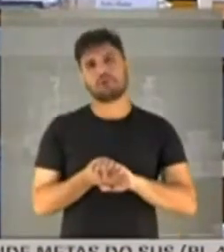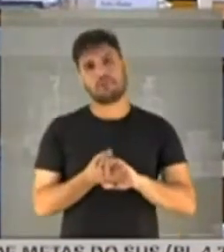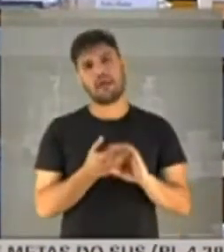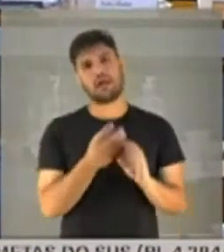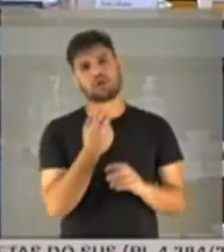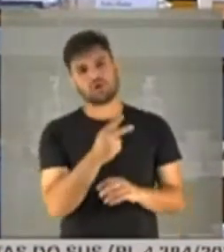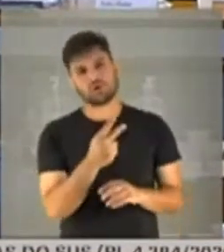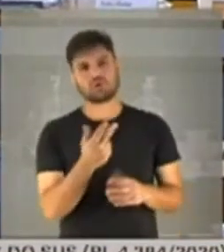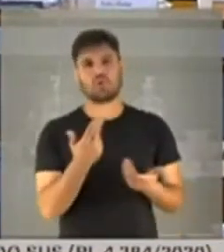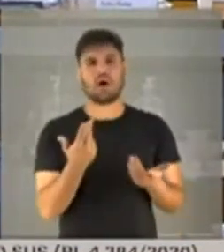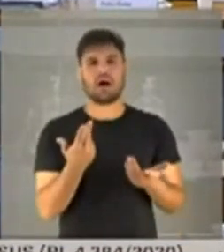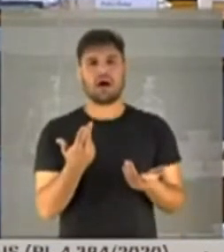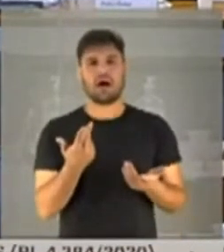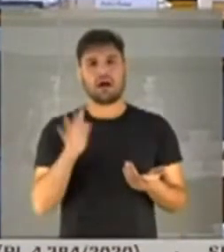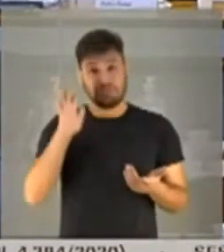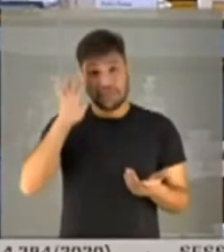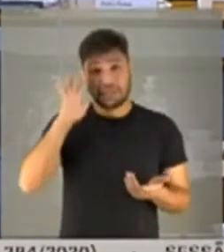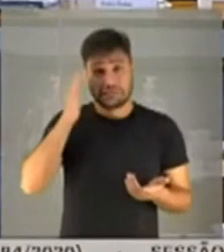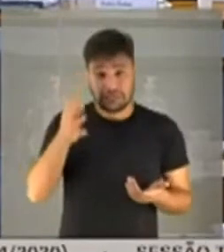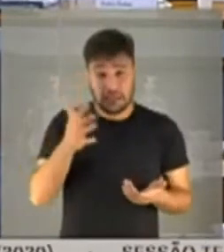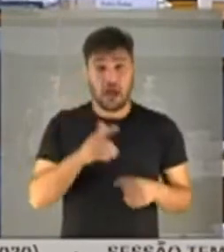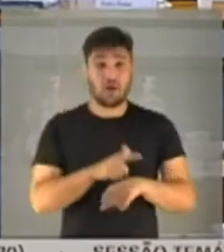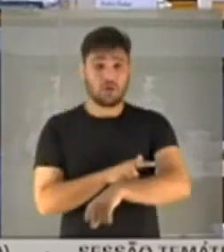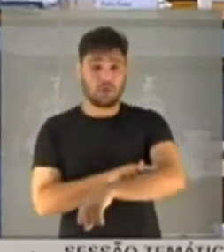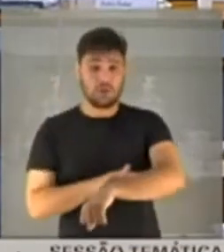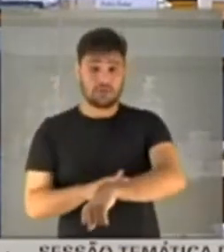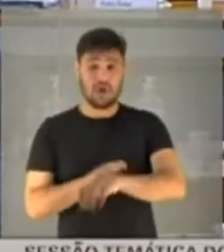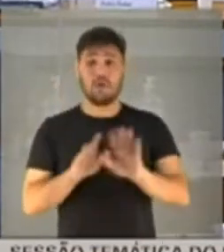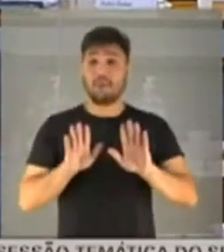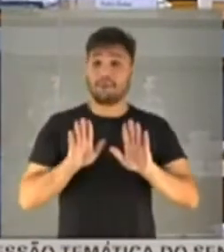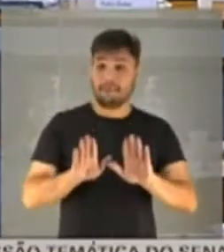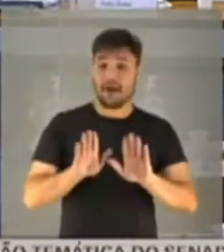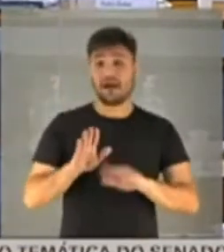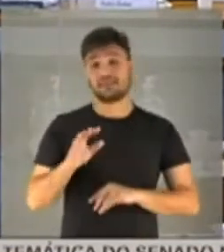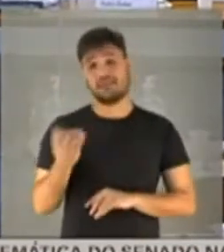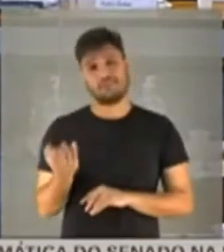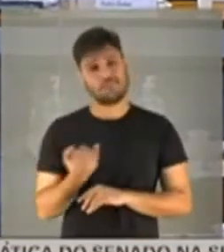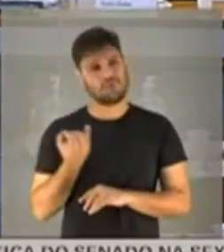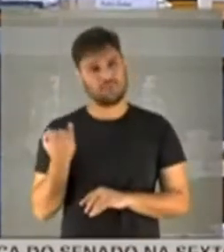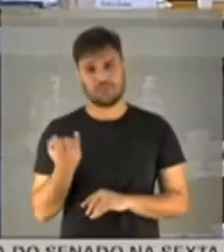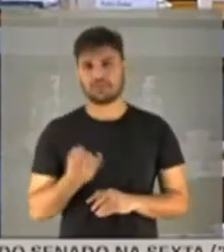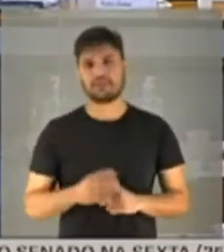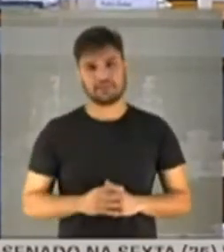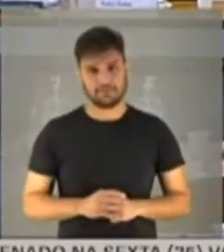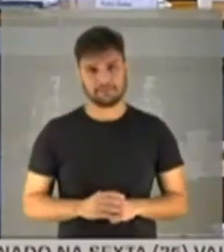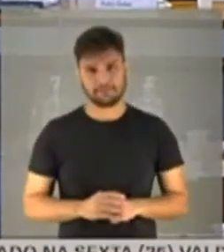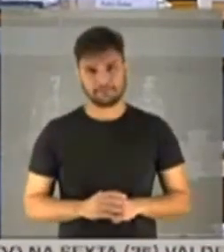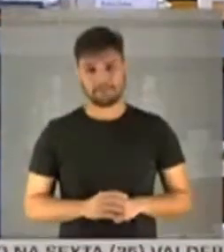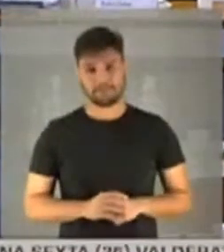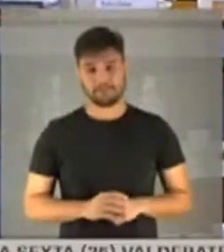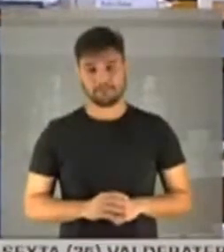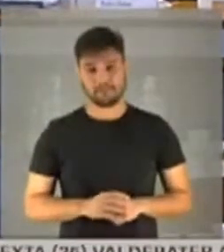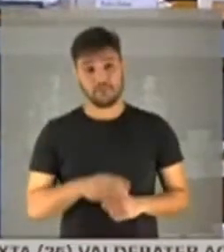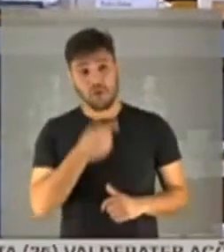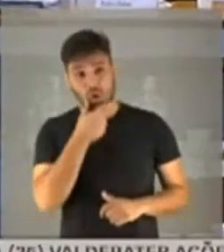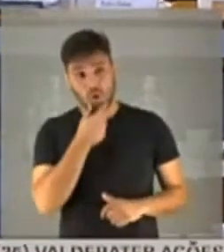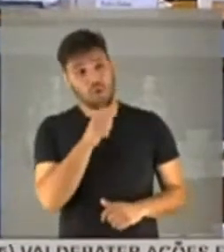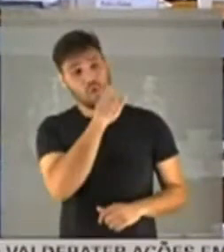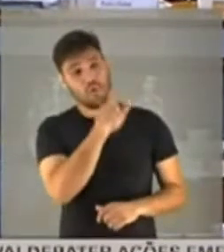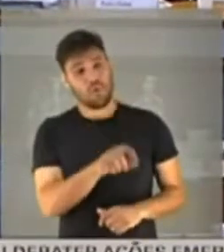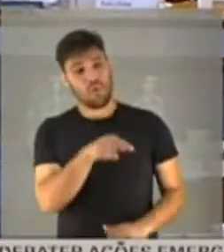sensibilidade e ponderação, mas é muito importante, é muito importante que o senhor